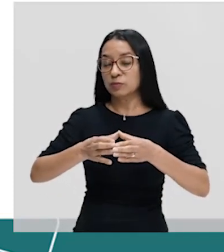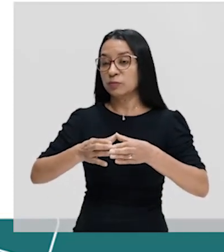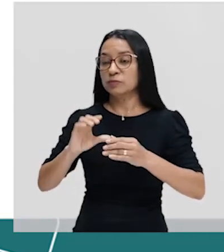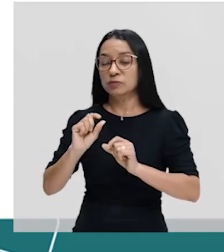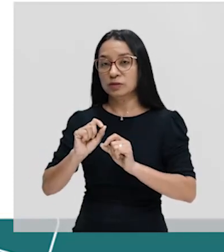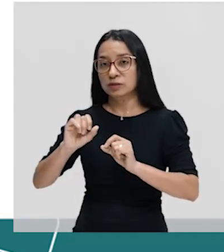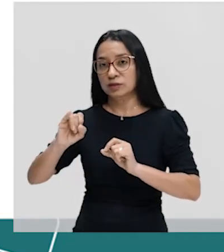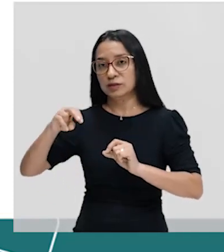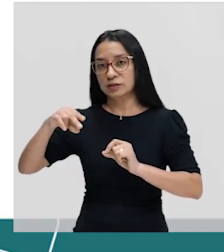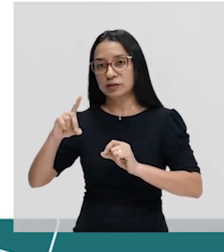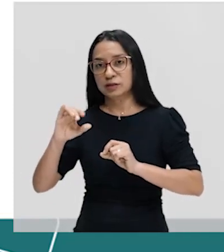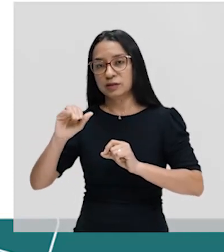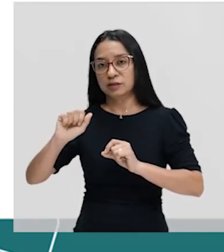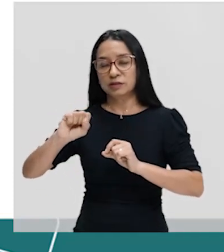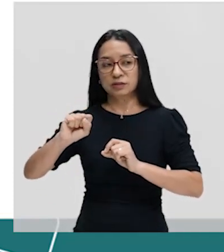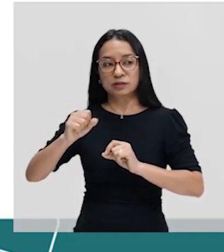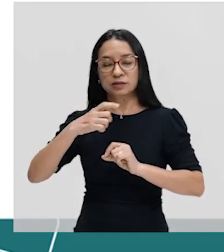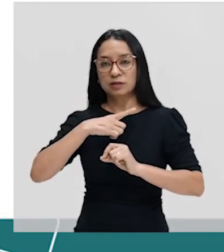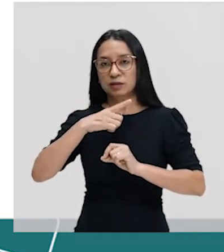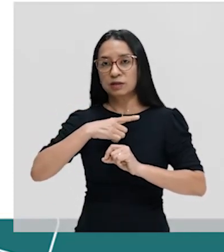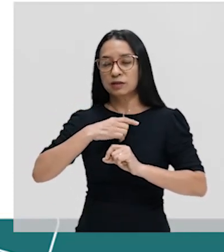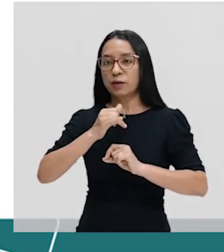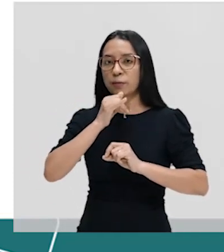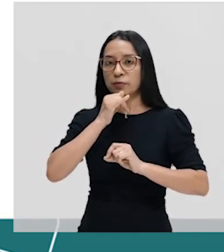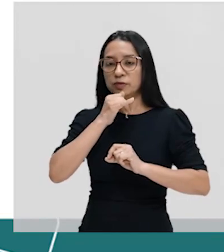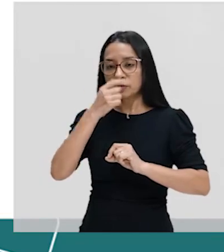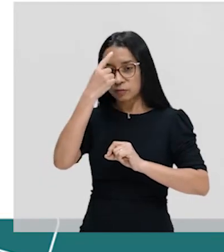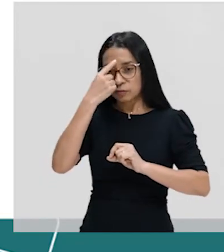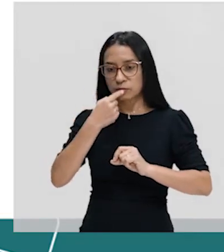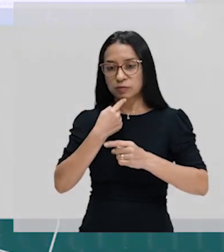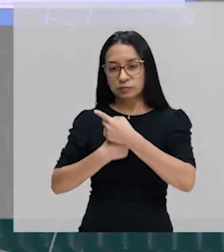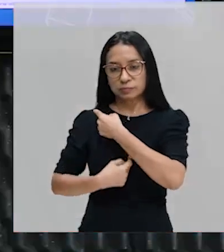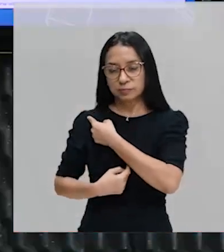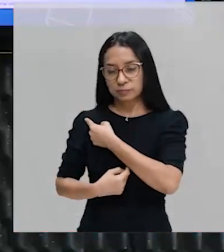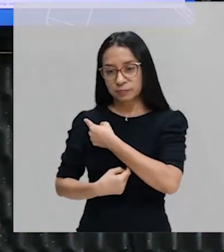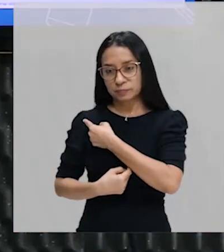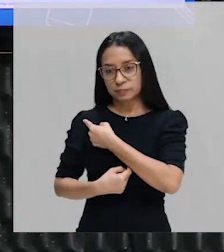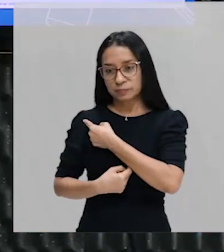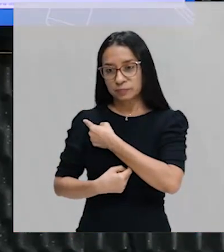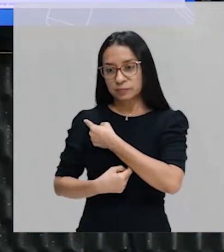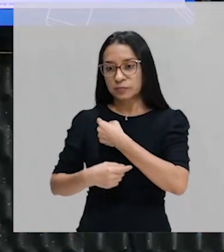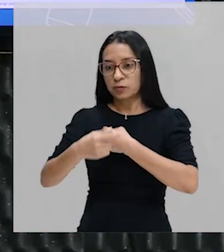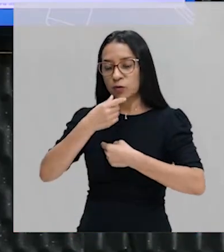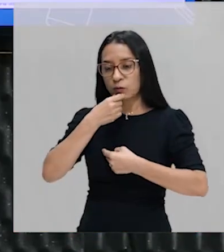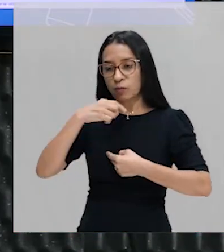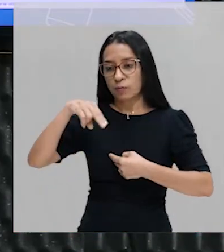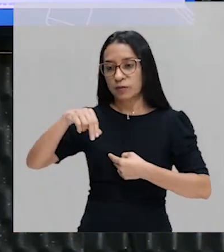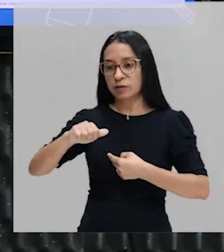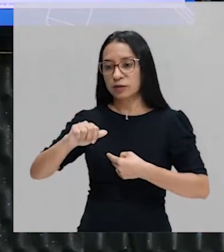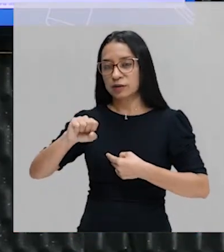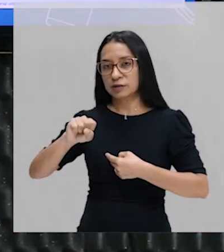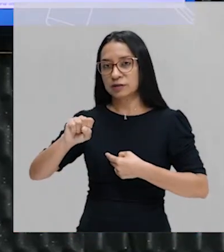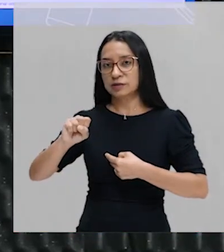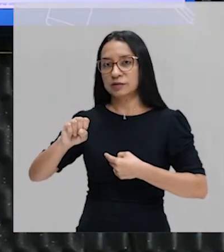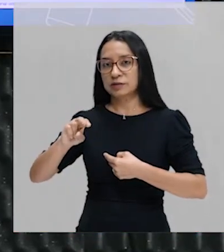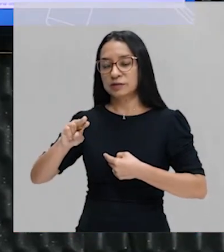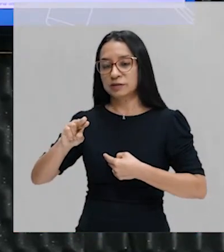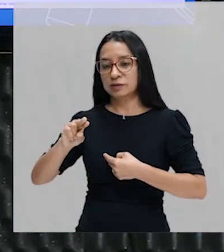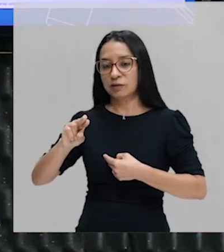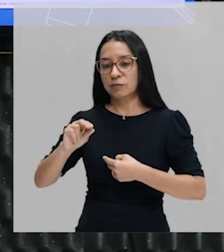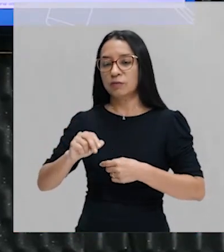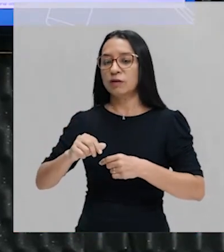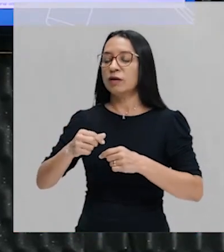o momento onde se tem, por exemplo, como se mostra na imagem, a Nassau, que permitiu a liberdade de culto,